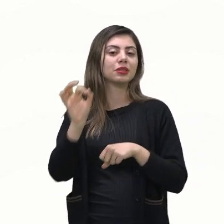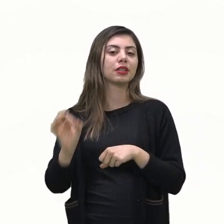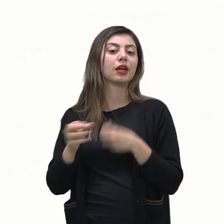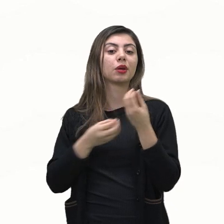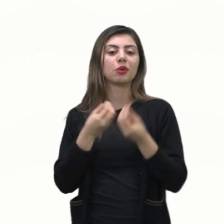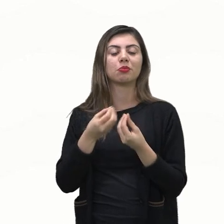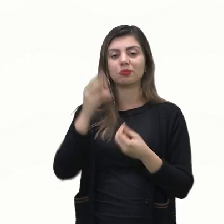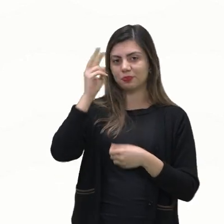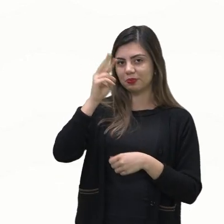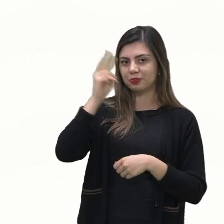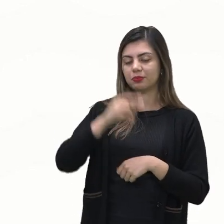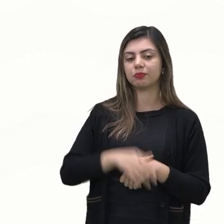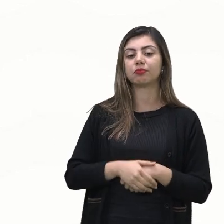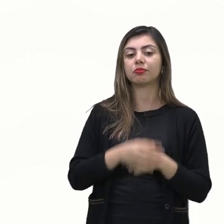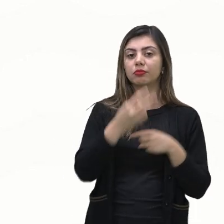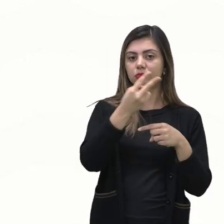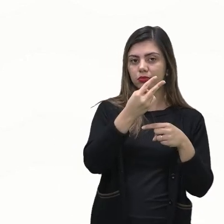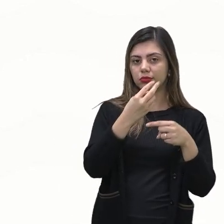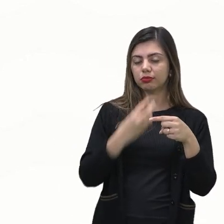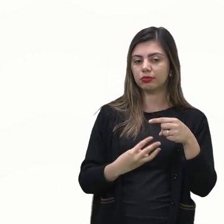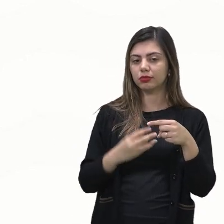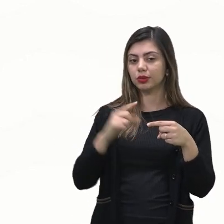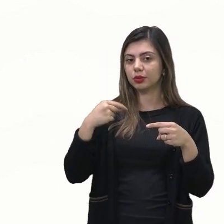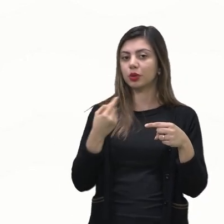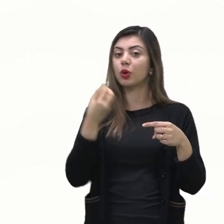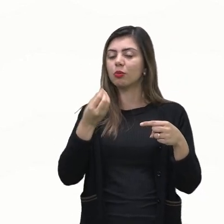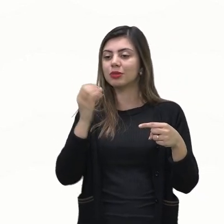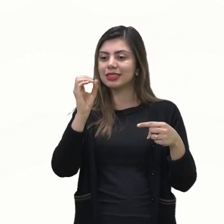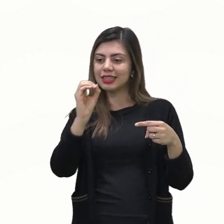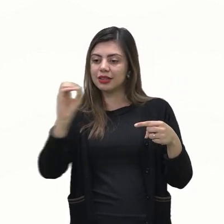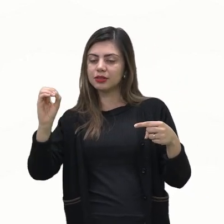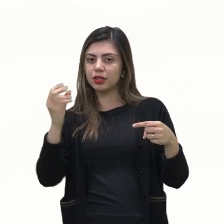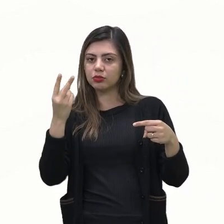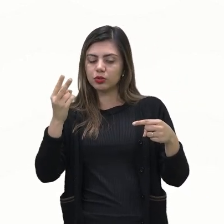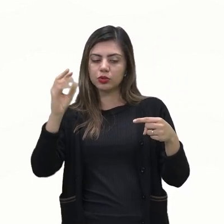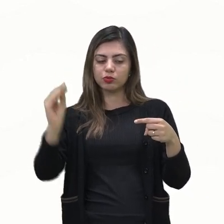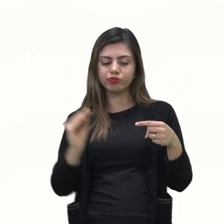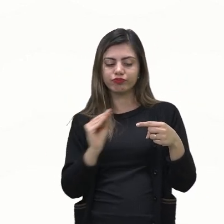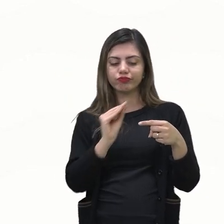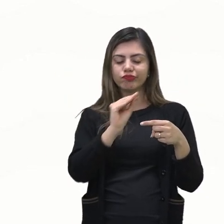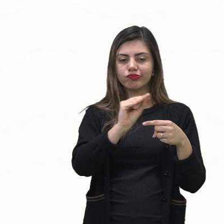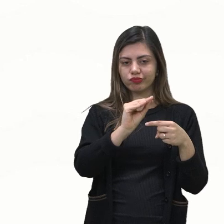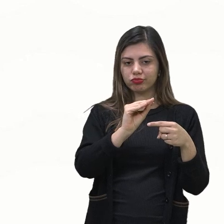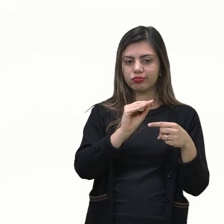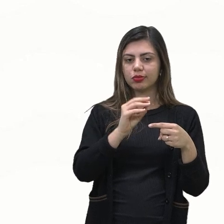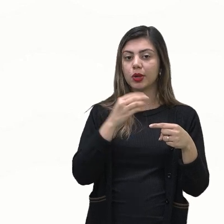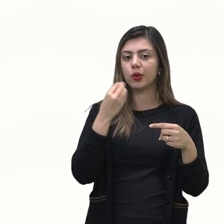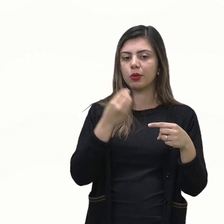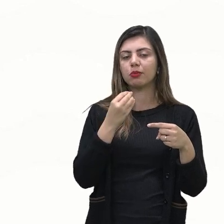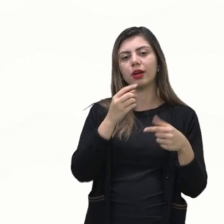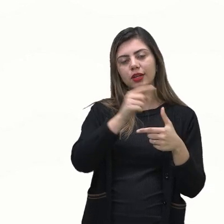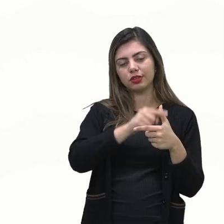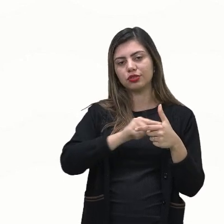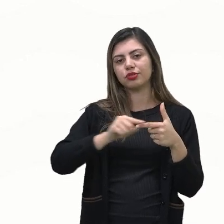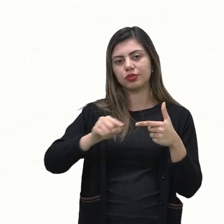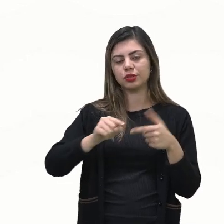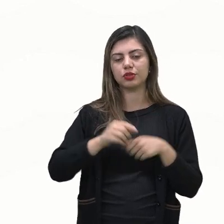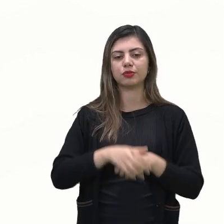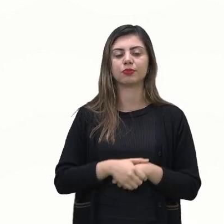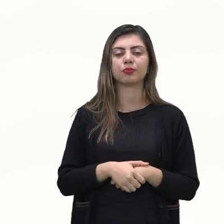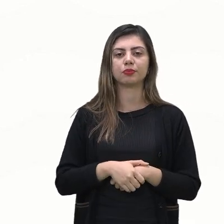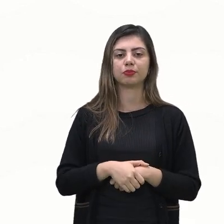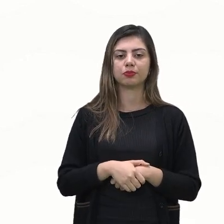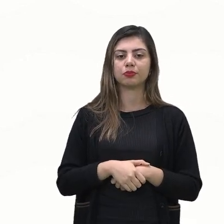3 eu vou acrescentar dois zeros aqui em cima e resolver a divisão que aí aparece